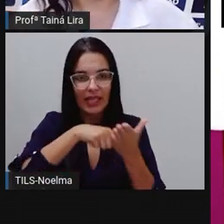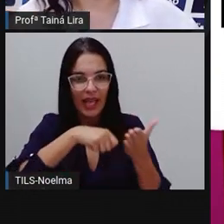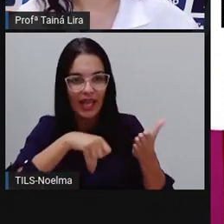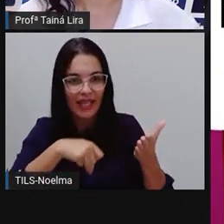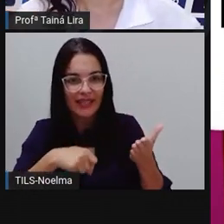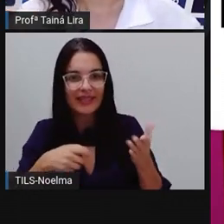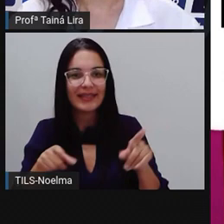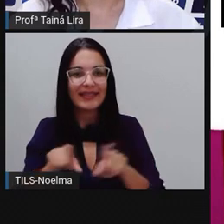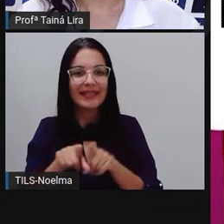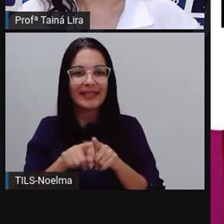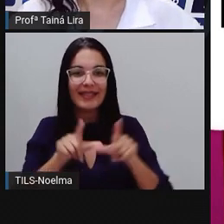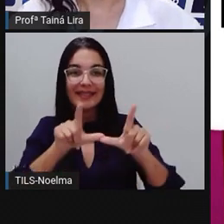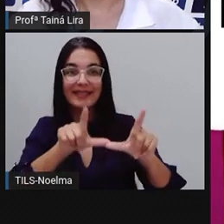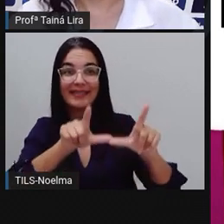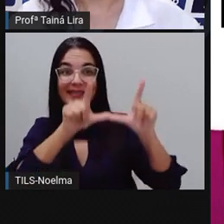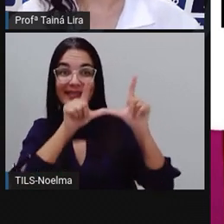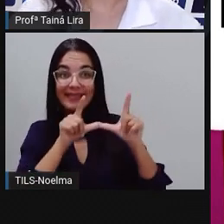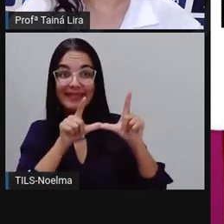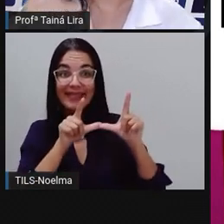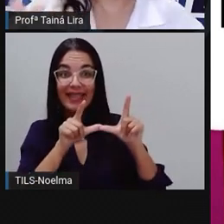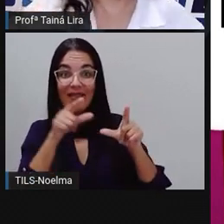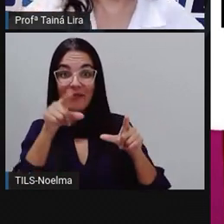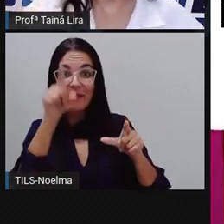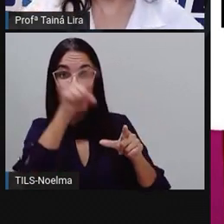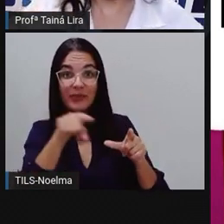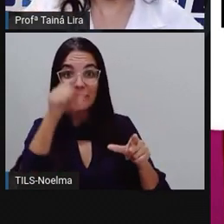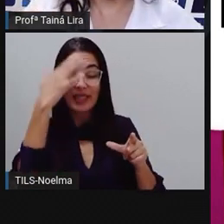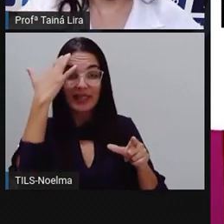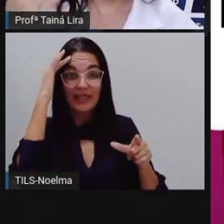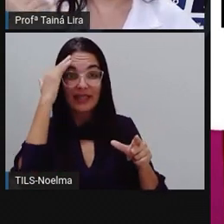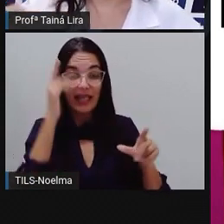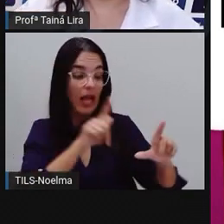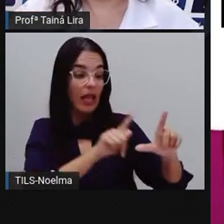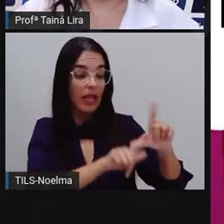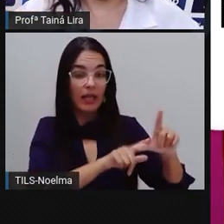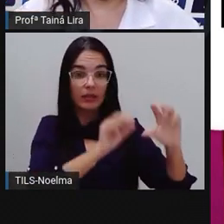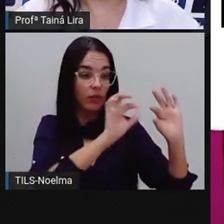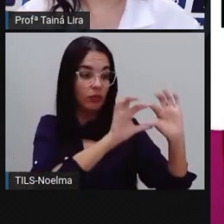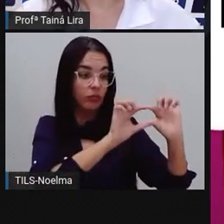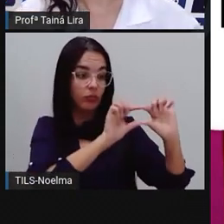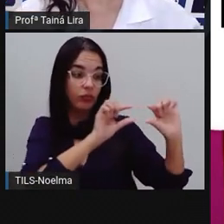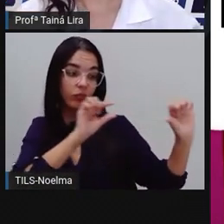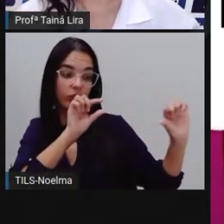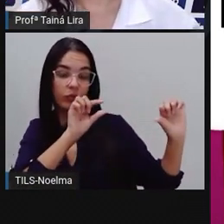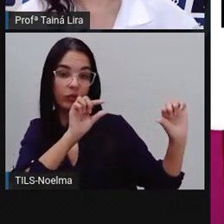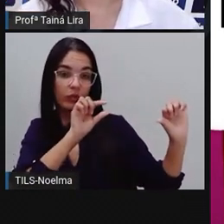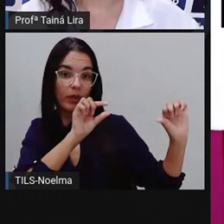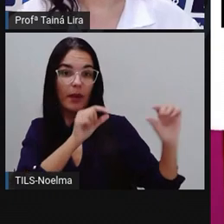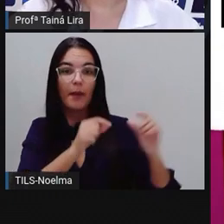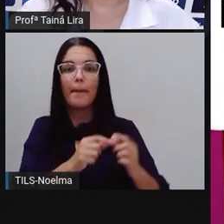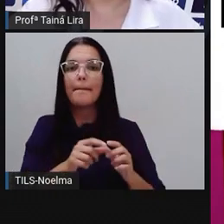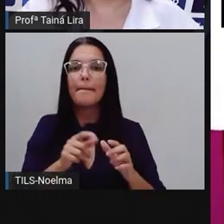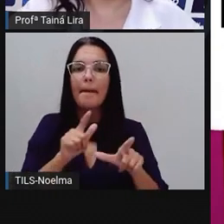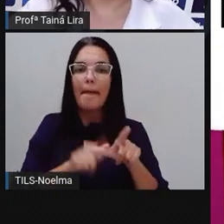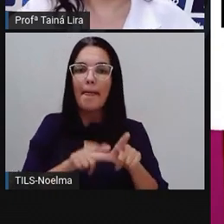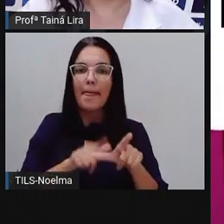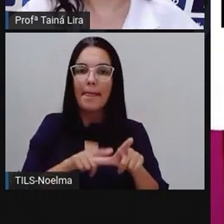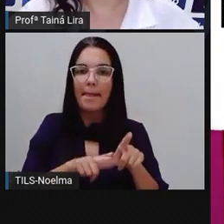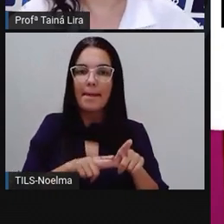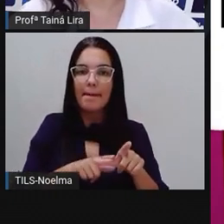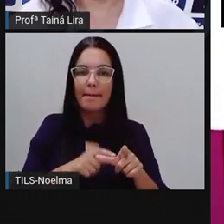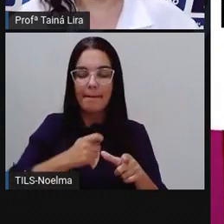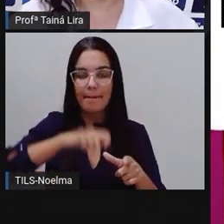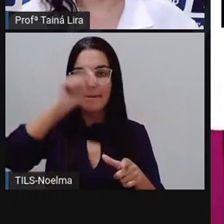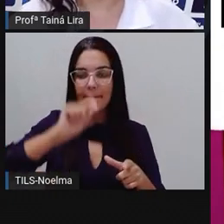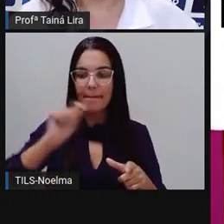slide em letra bastão para facilitar aí a leitura do meu aluno do segundo ano. Meus alunos aí do segundo ano